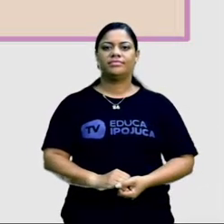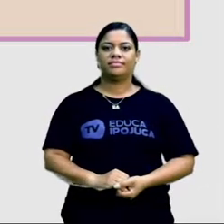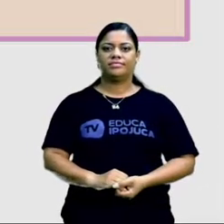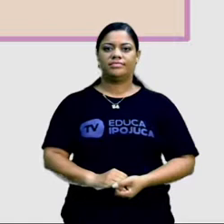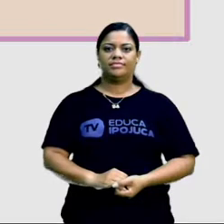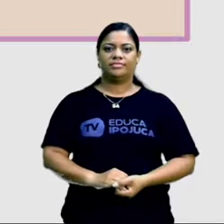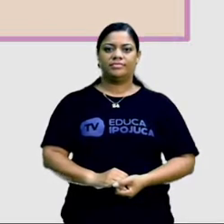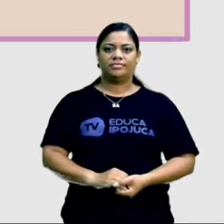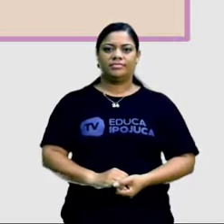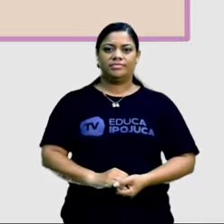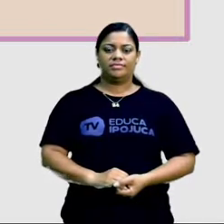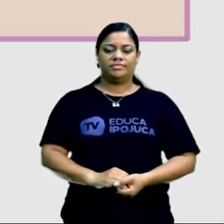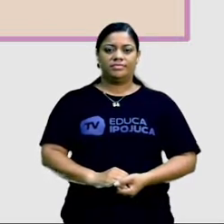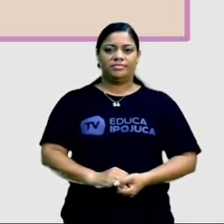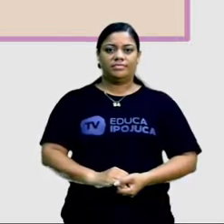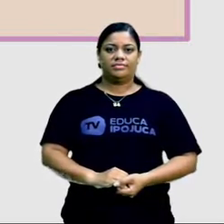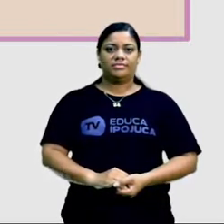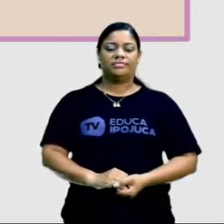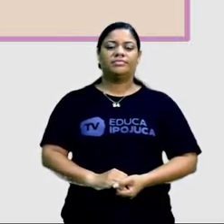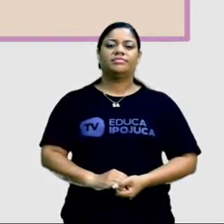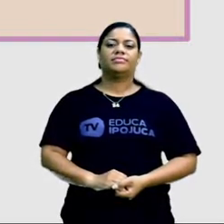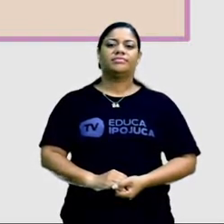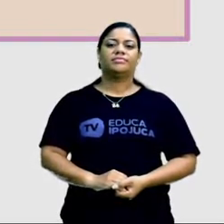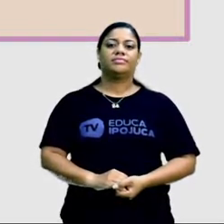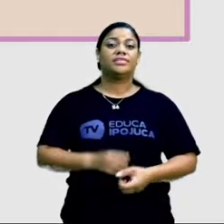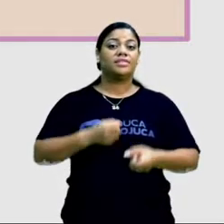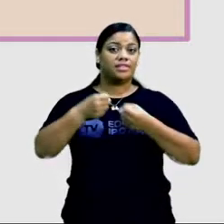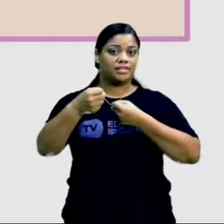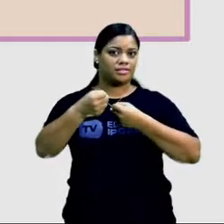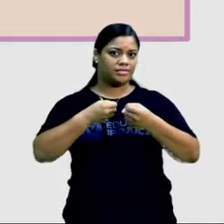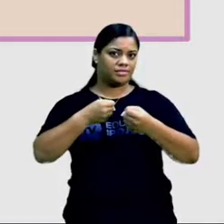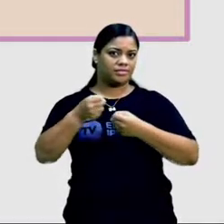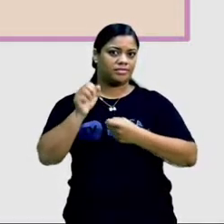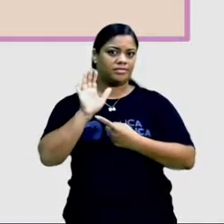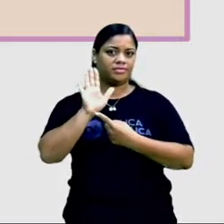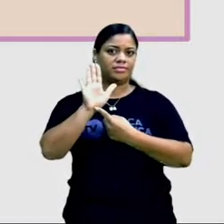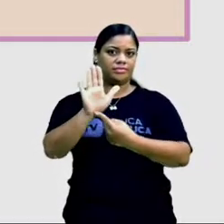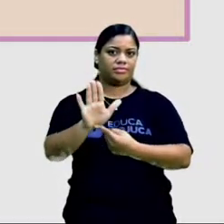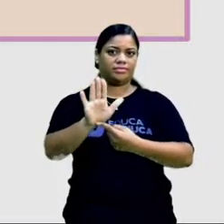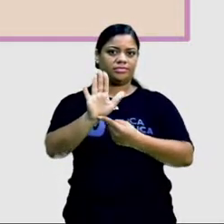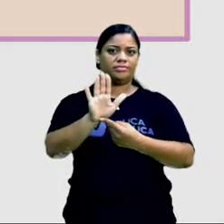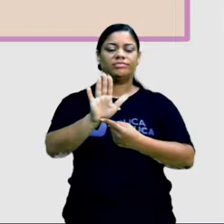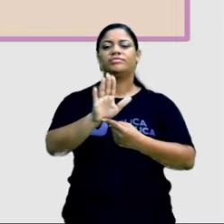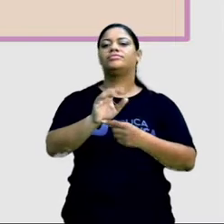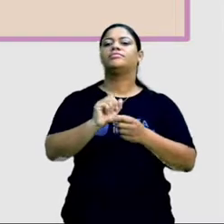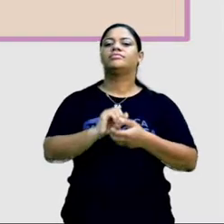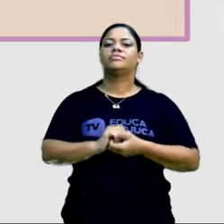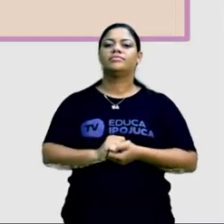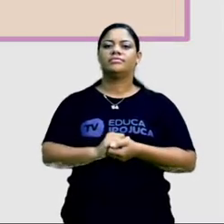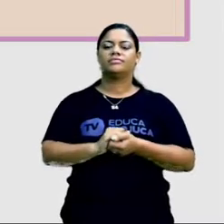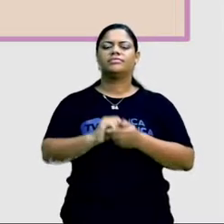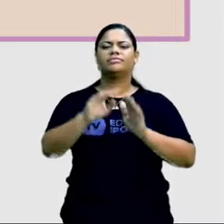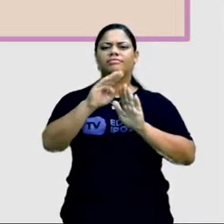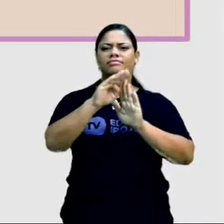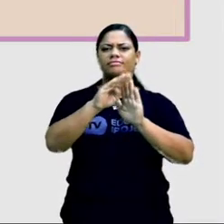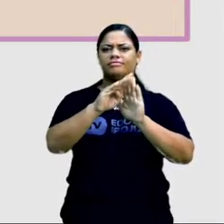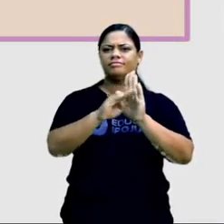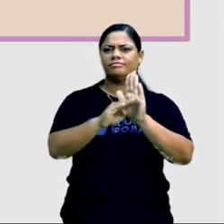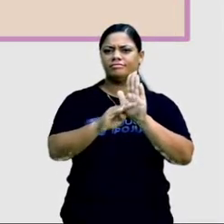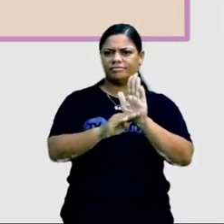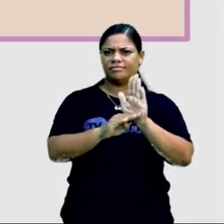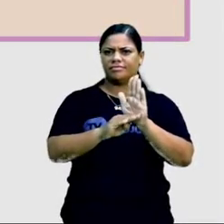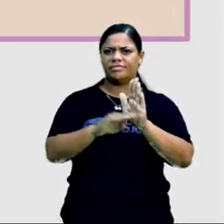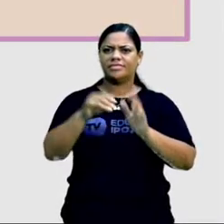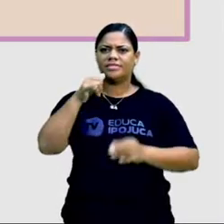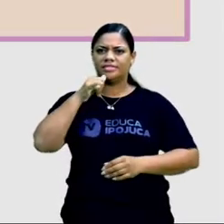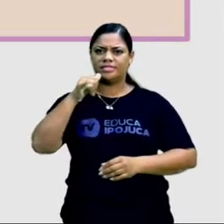O tamanho da reportagem. A reportagem, ela apresenta uma estrutura textual mais elaborada se a gente considerar a